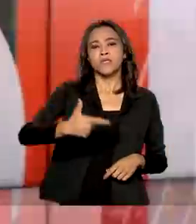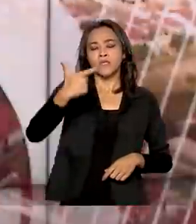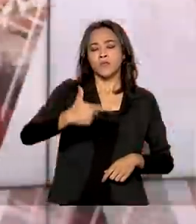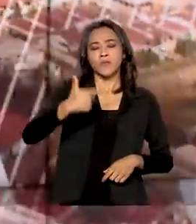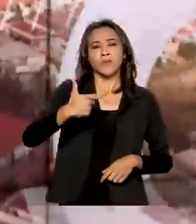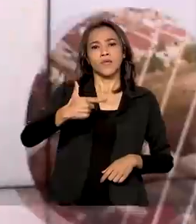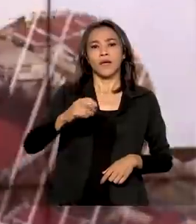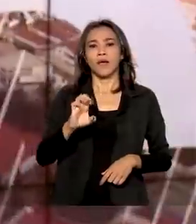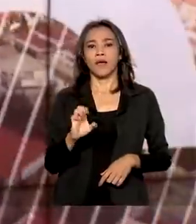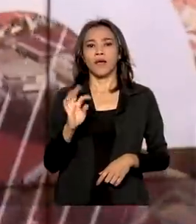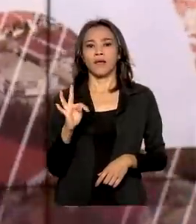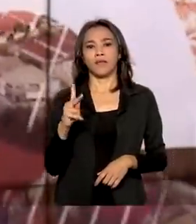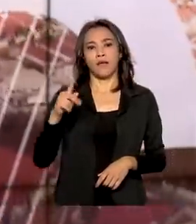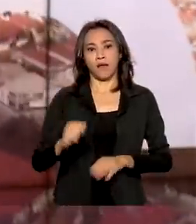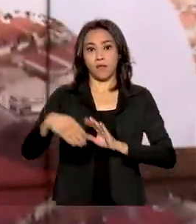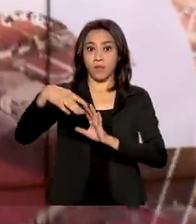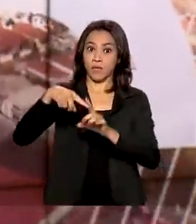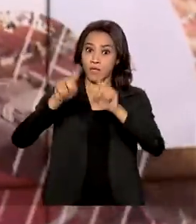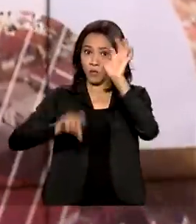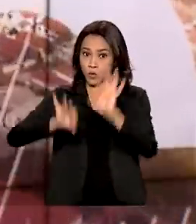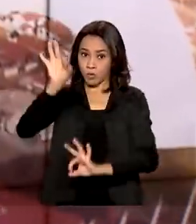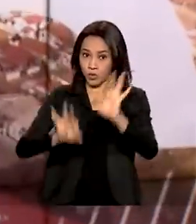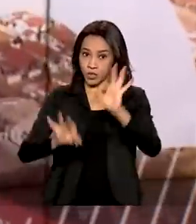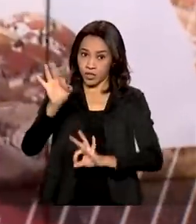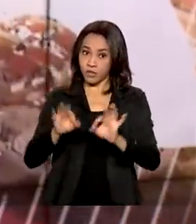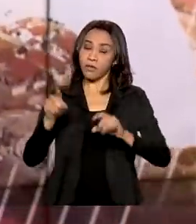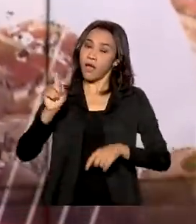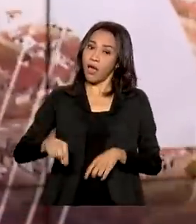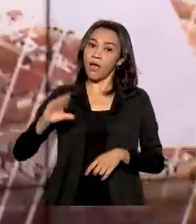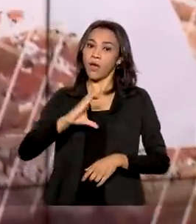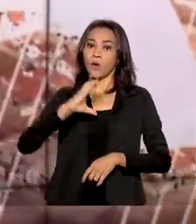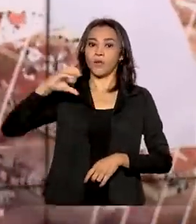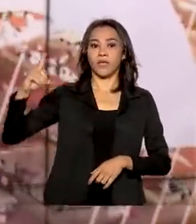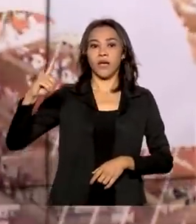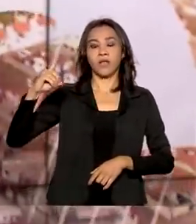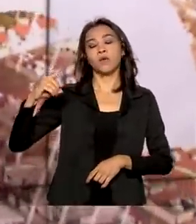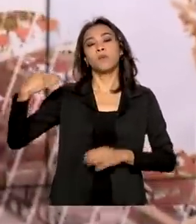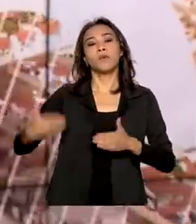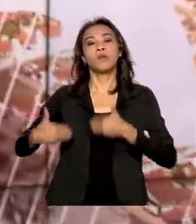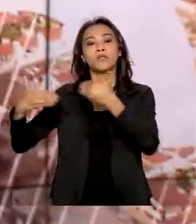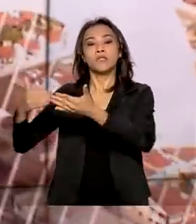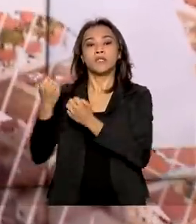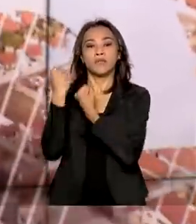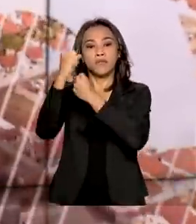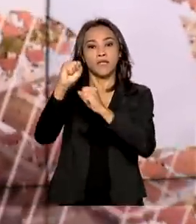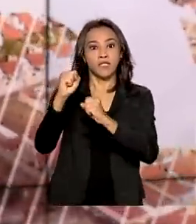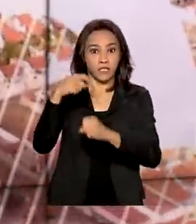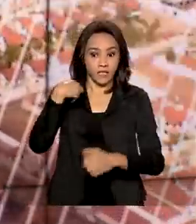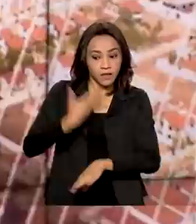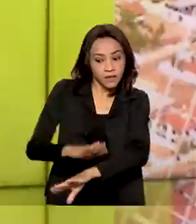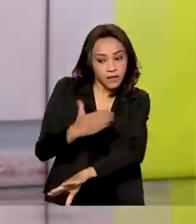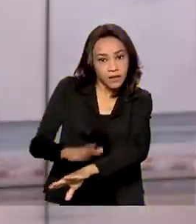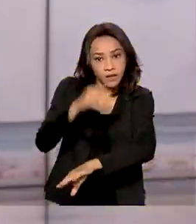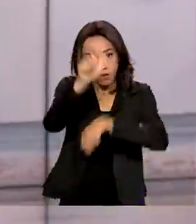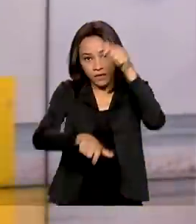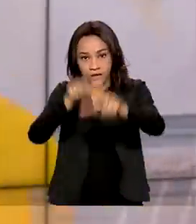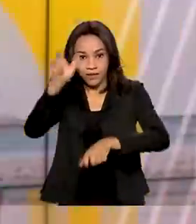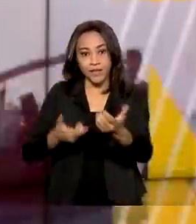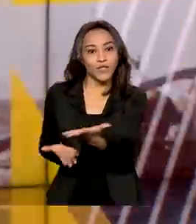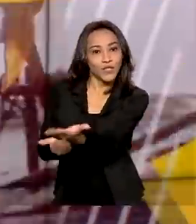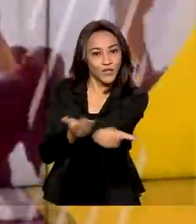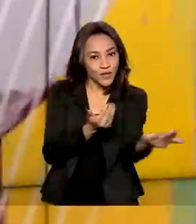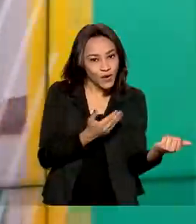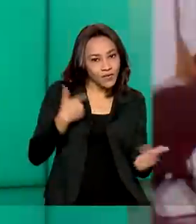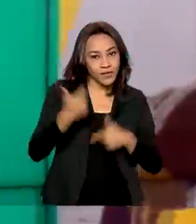Cidadão. A iniciativa é coordenada pelo Ministério da Defesa, que investe na capacitação profissional de jovens que prestam o